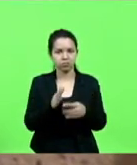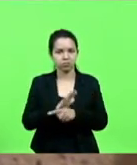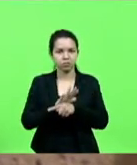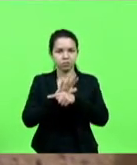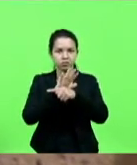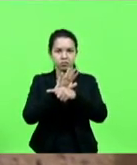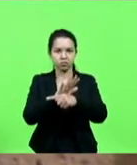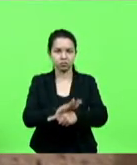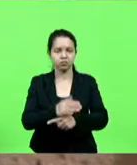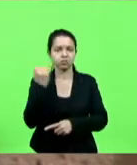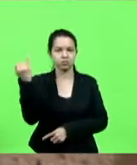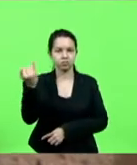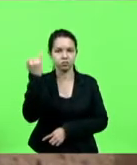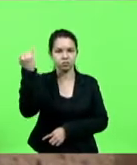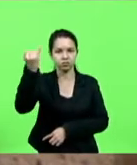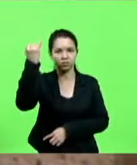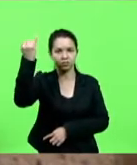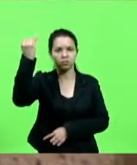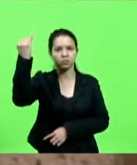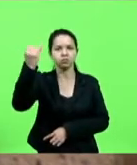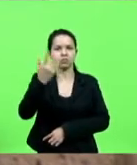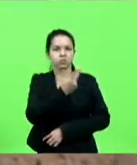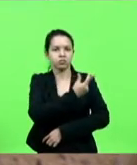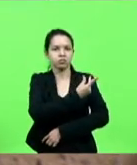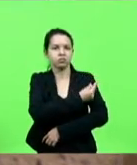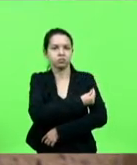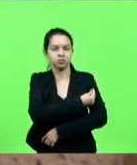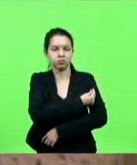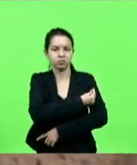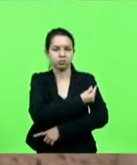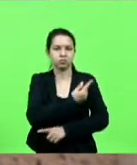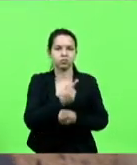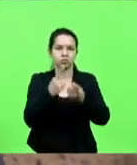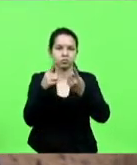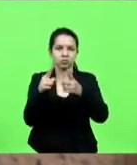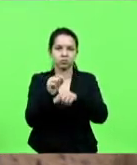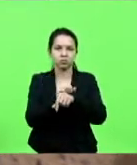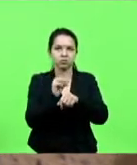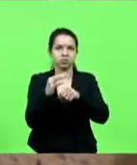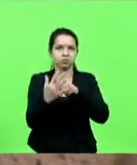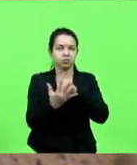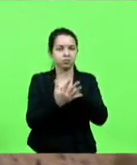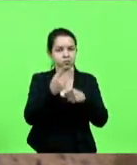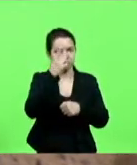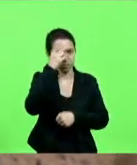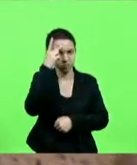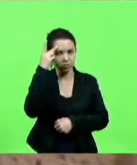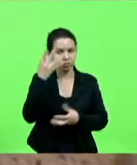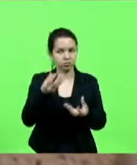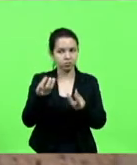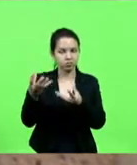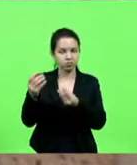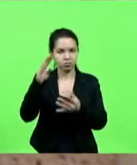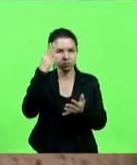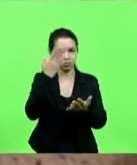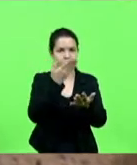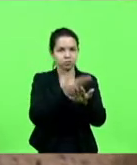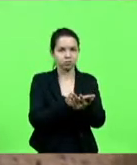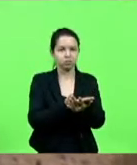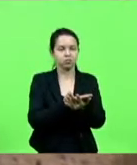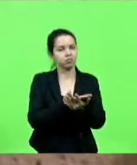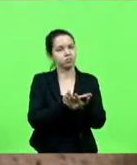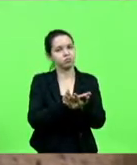a importância da vacinação no combate à pandemia. Tem gente que ainda não acredita nisso, deputada Marlene.